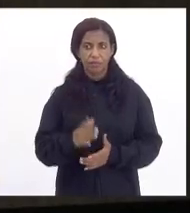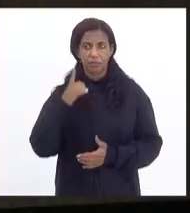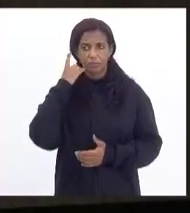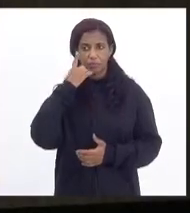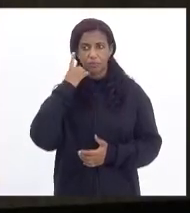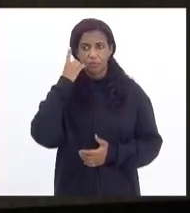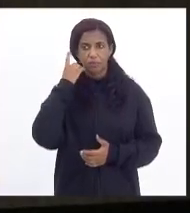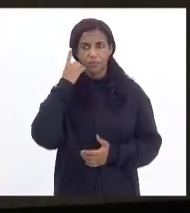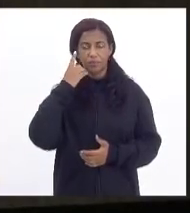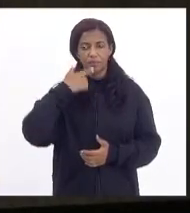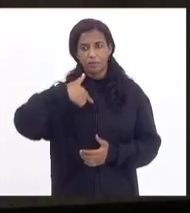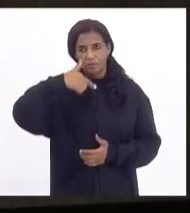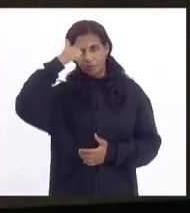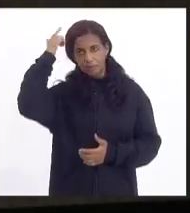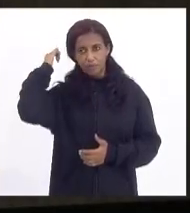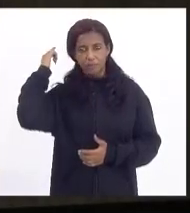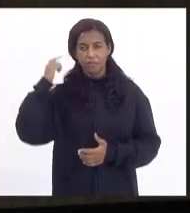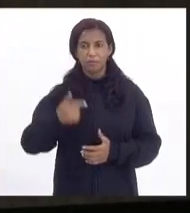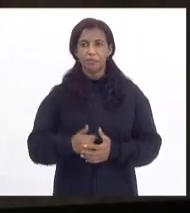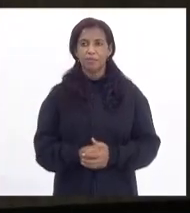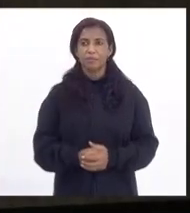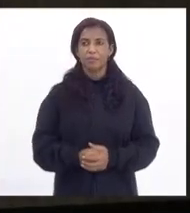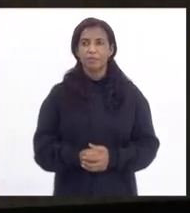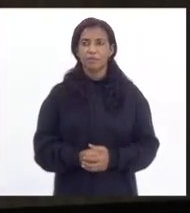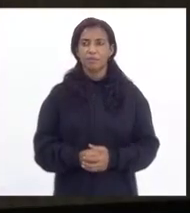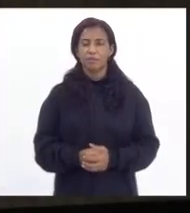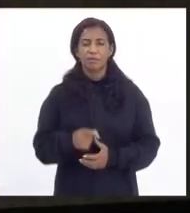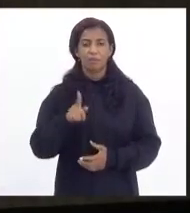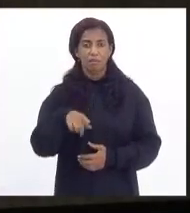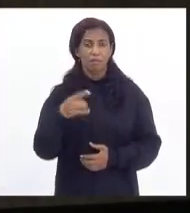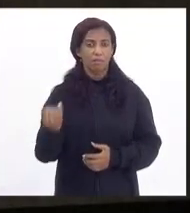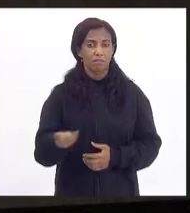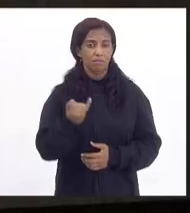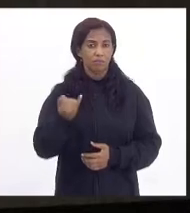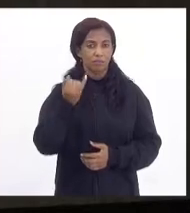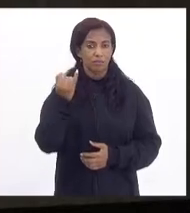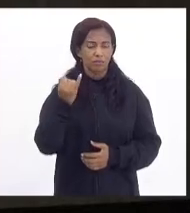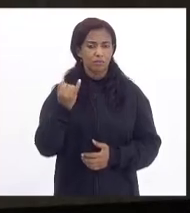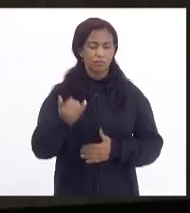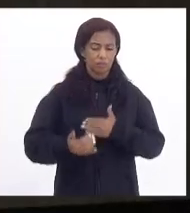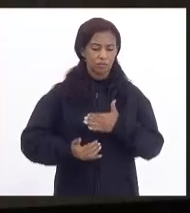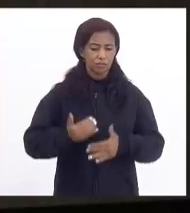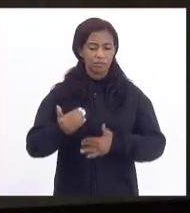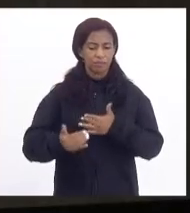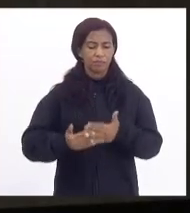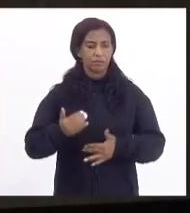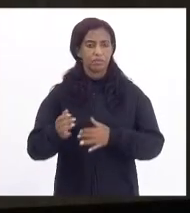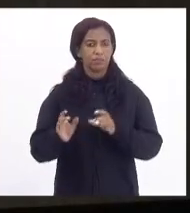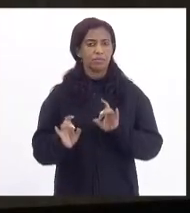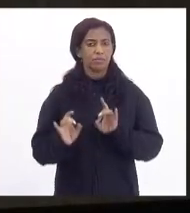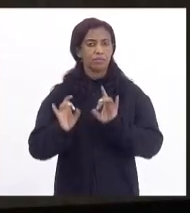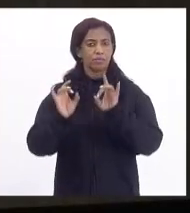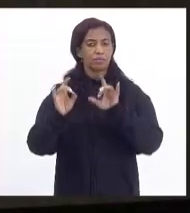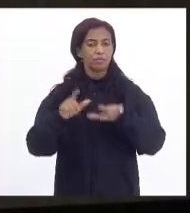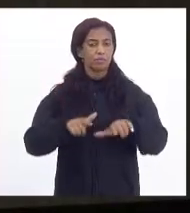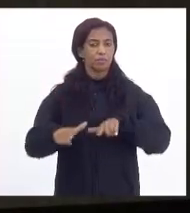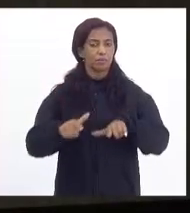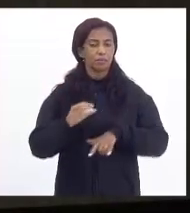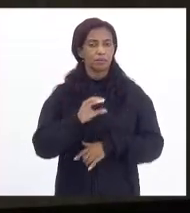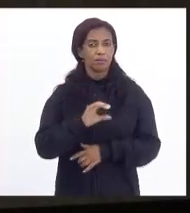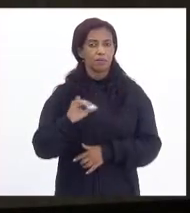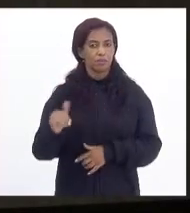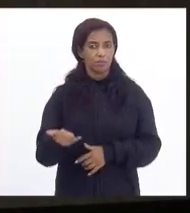deputado Luiz Paulo, que é muito importante por conta do andamento, especialmente do trabalho da CCJ, mas